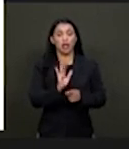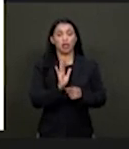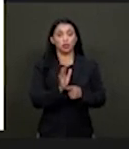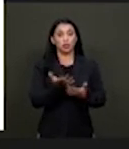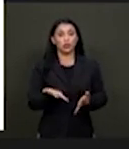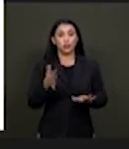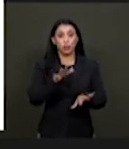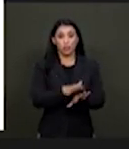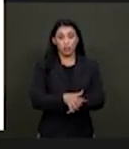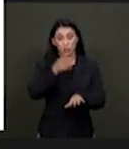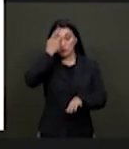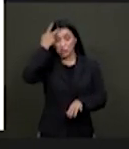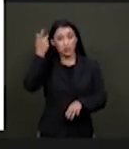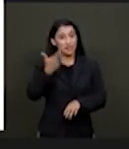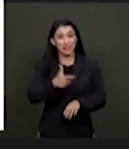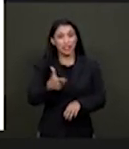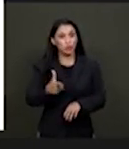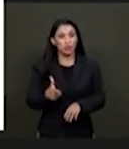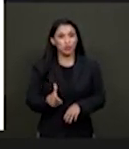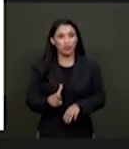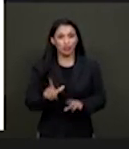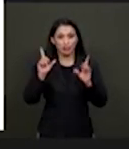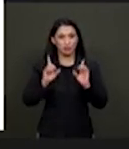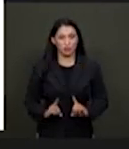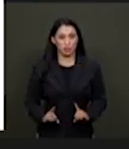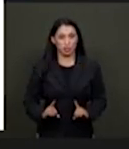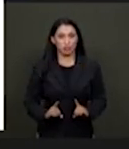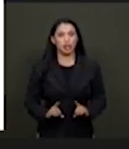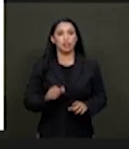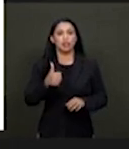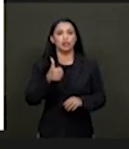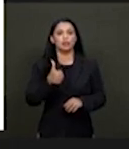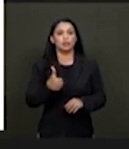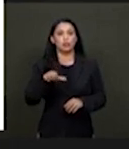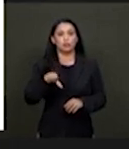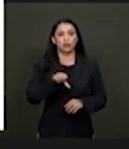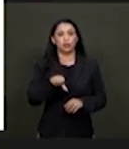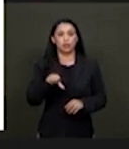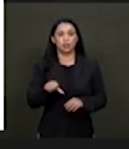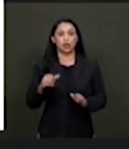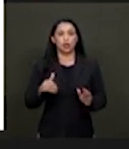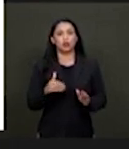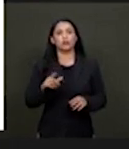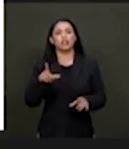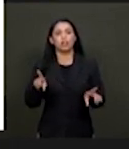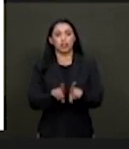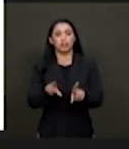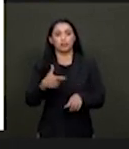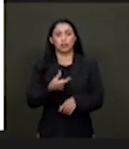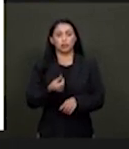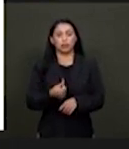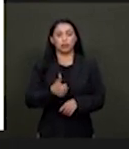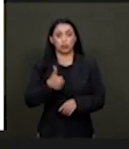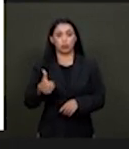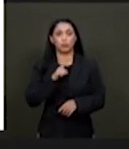Então, revisões de literatura entre 1999 e 2021 afirmam que os benefícios